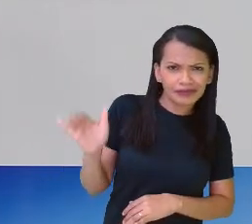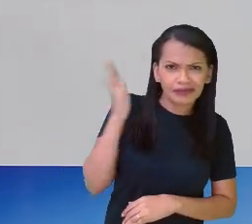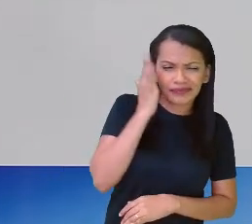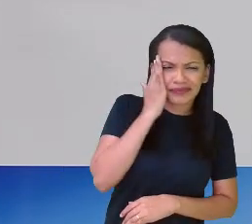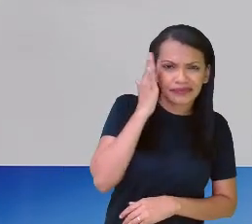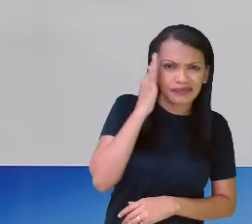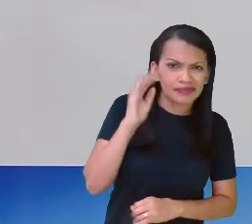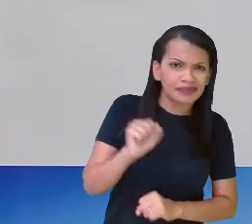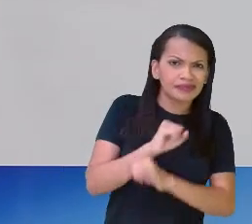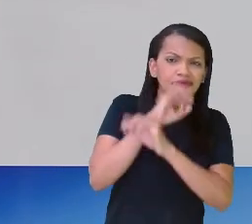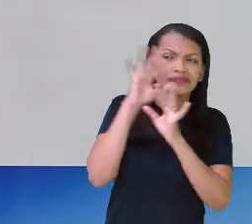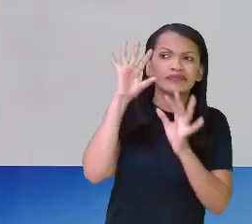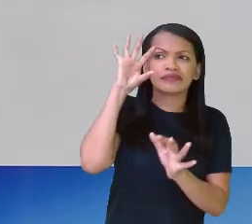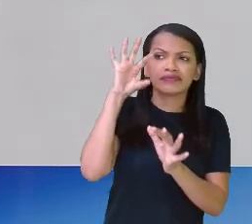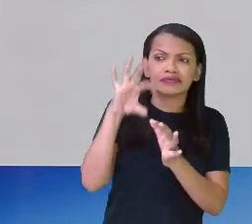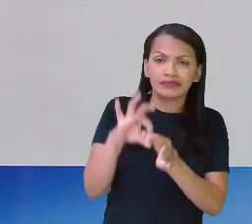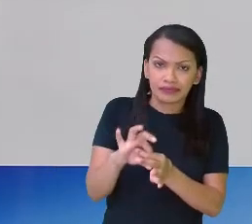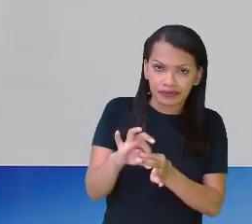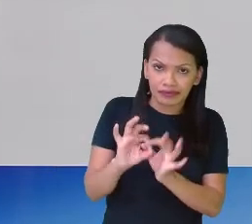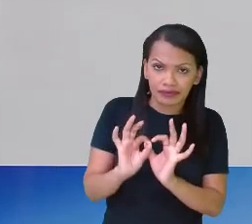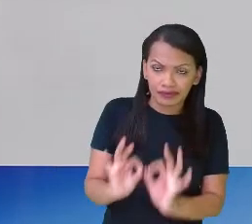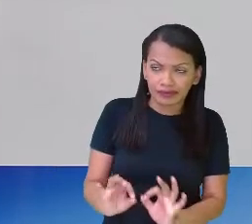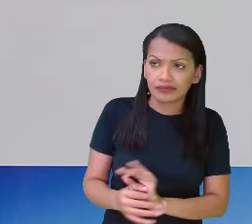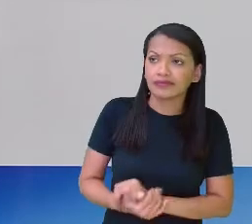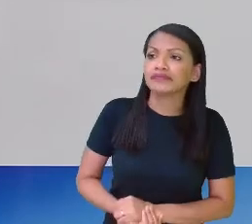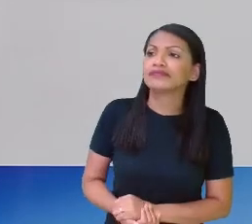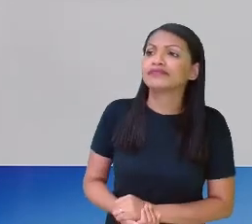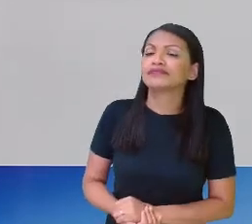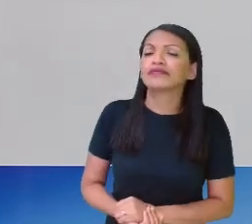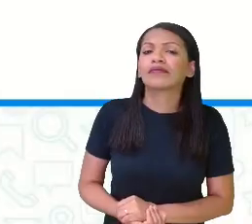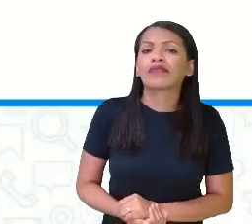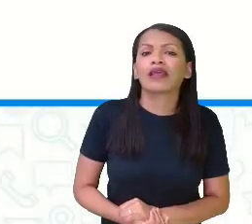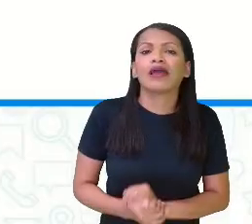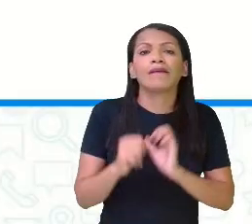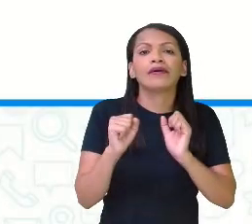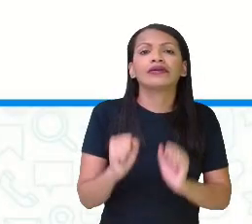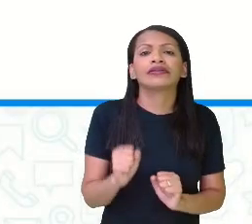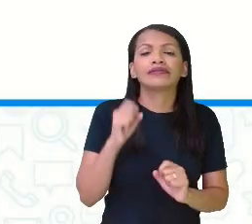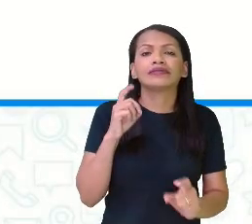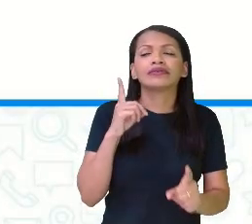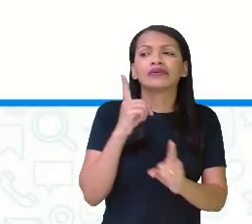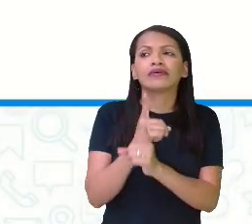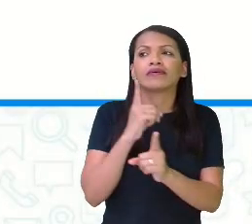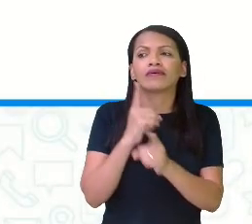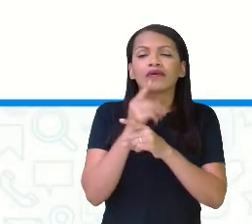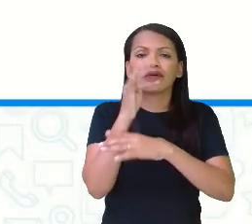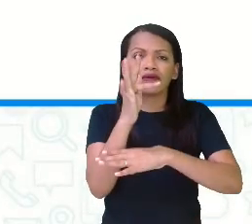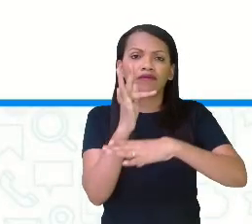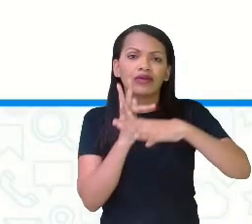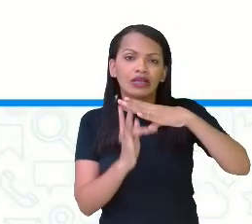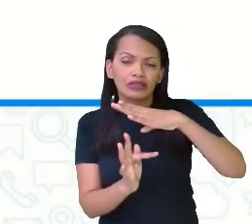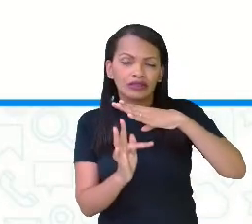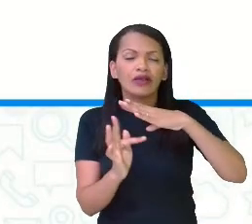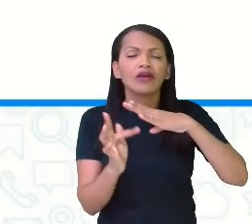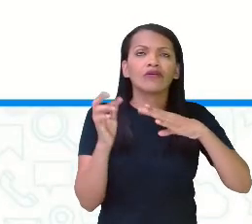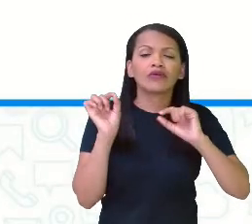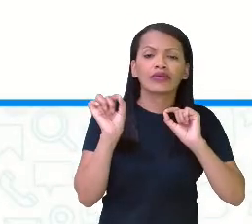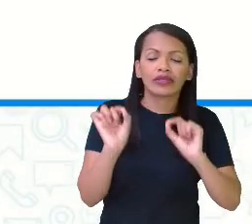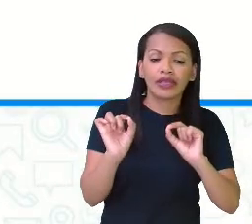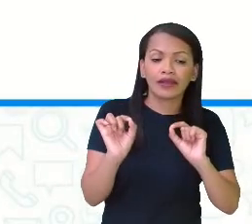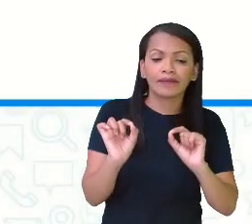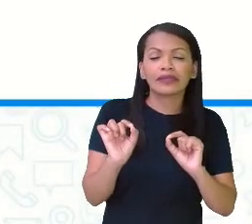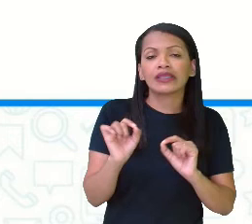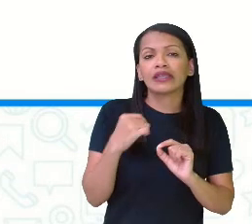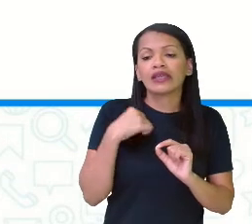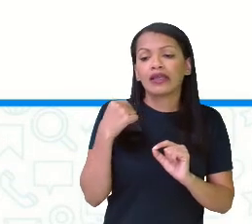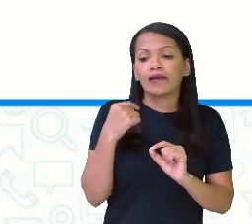Demais. Frações equivalentes. Podemos encontrar uma fração equivalente quando multiplicamos ou dividimos